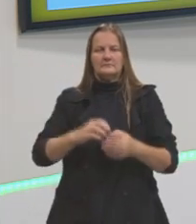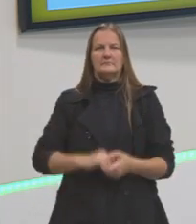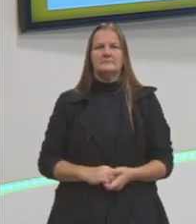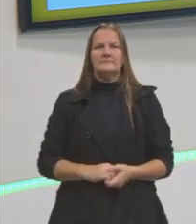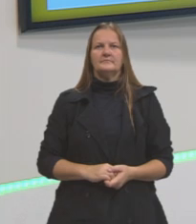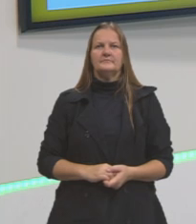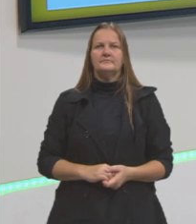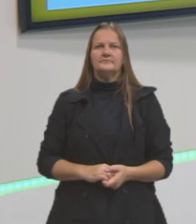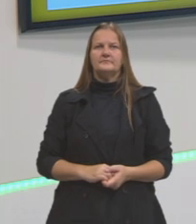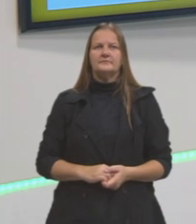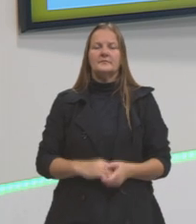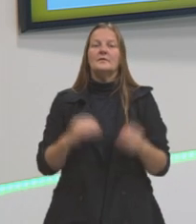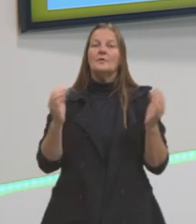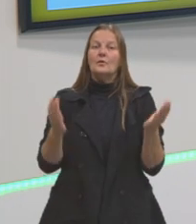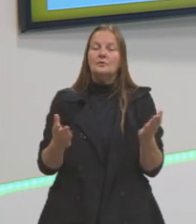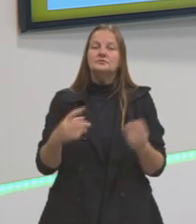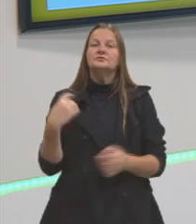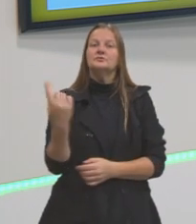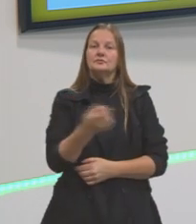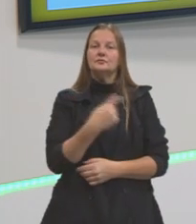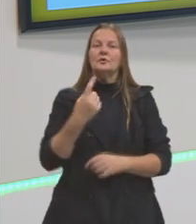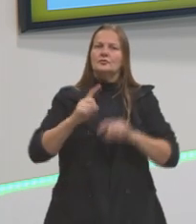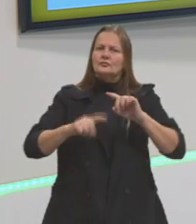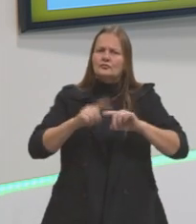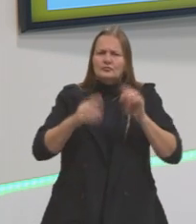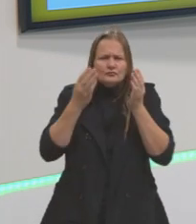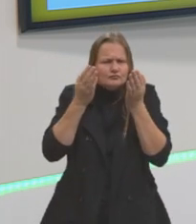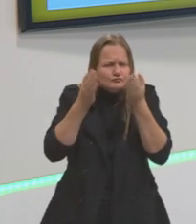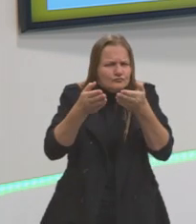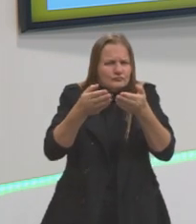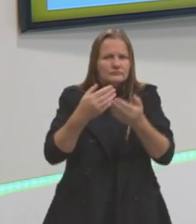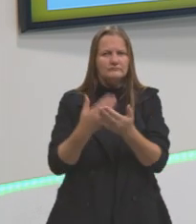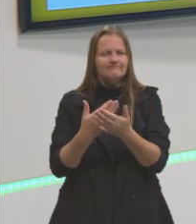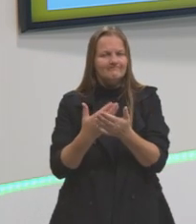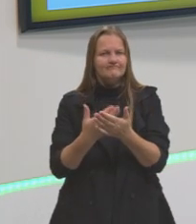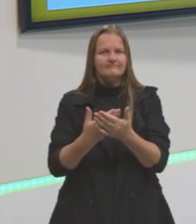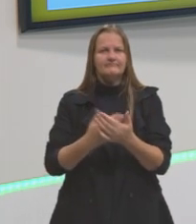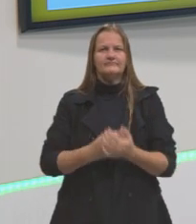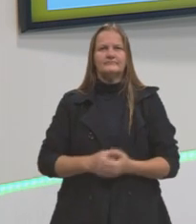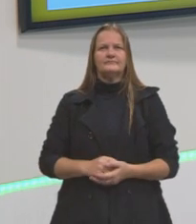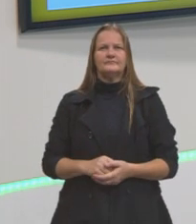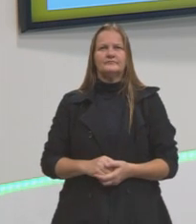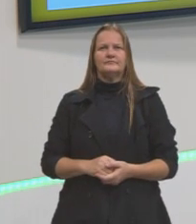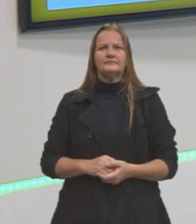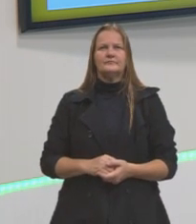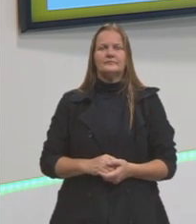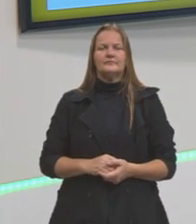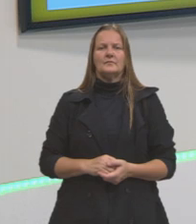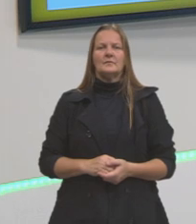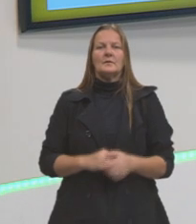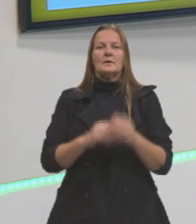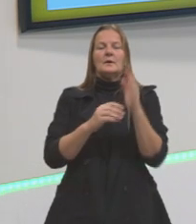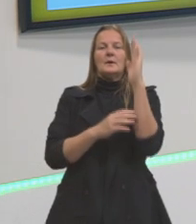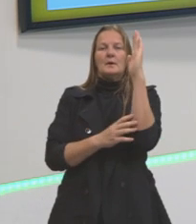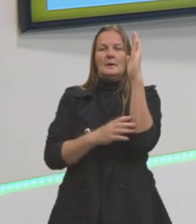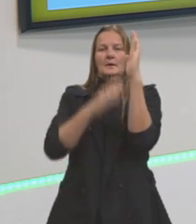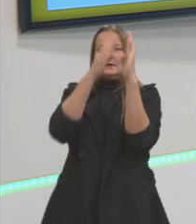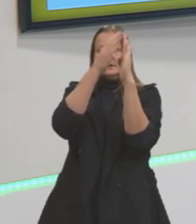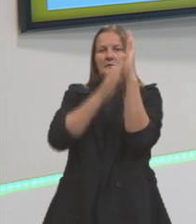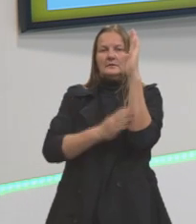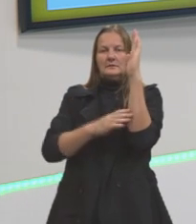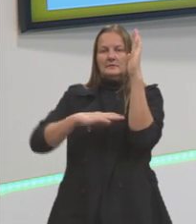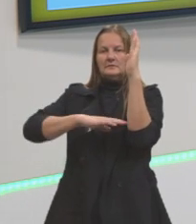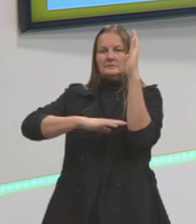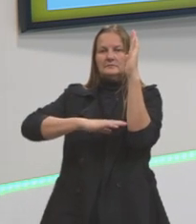Então, esse aqui, hoje, é o nosso objeto de estudo. Nosso objeto de estudo, hoje, então, é o plano cartesiano. O que